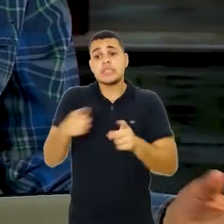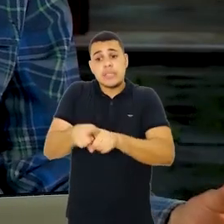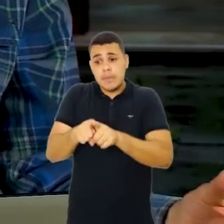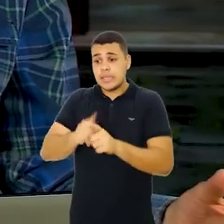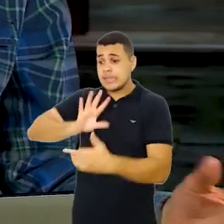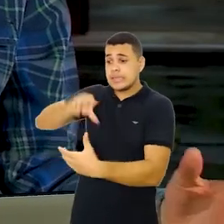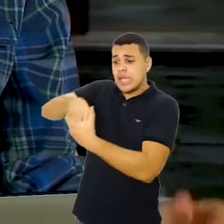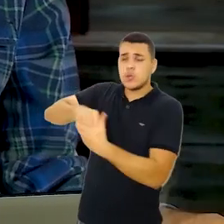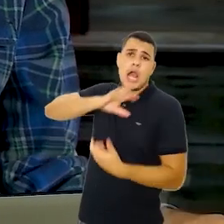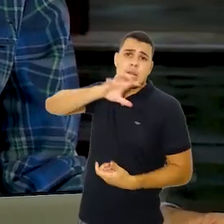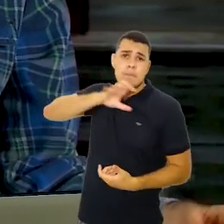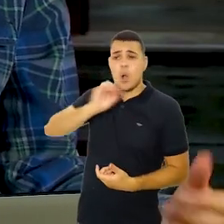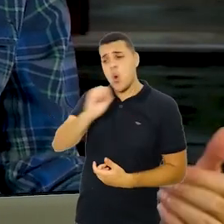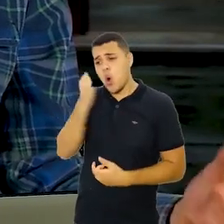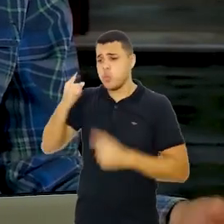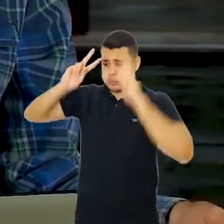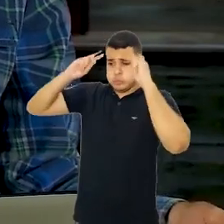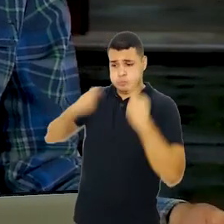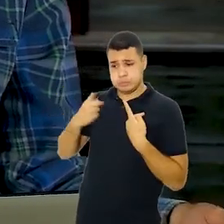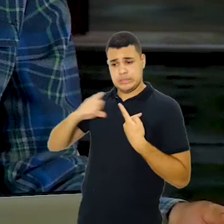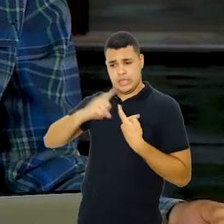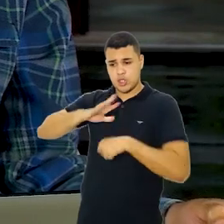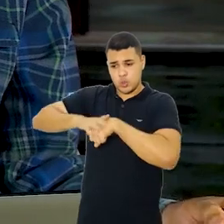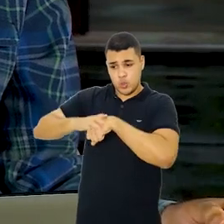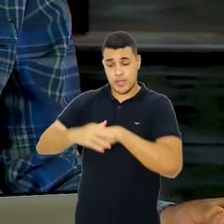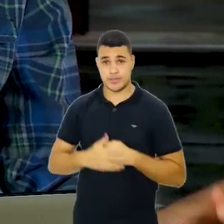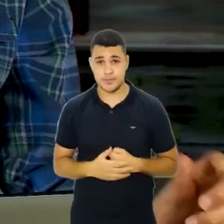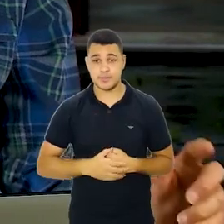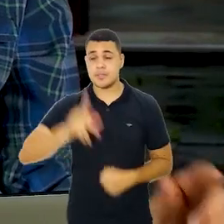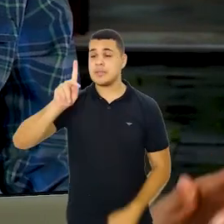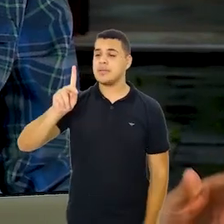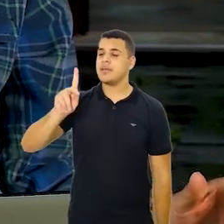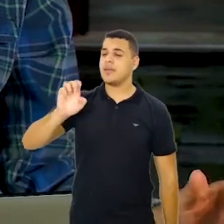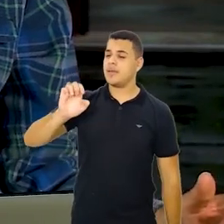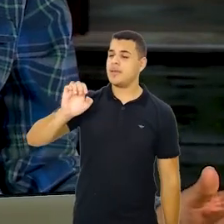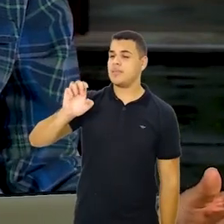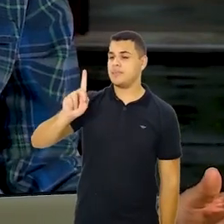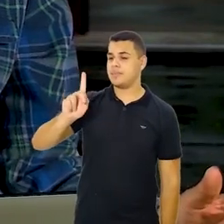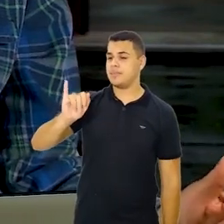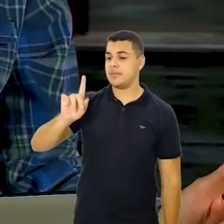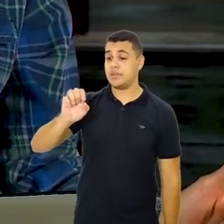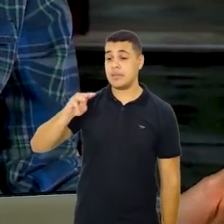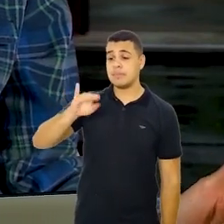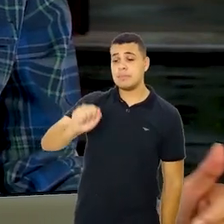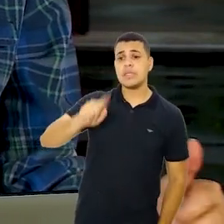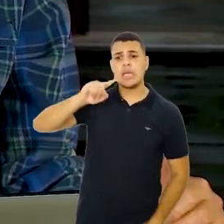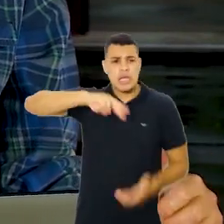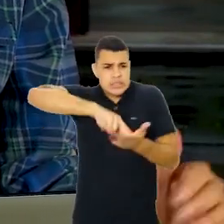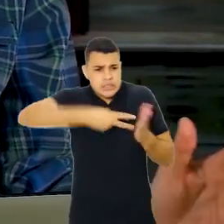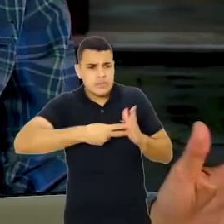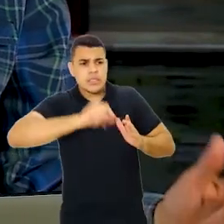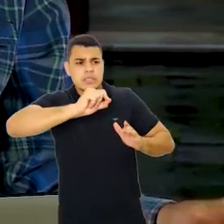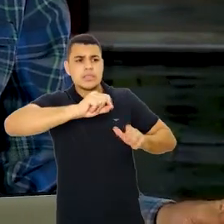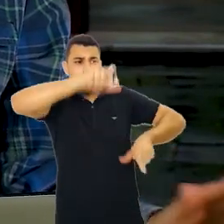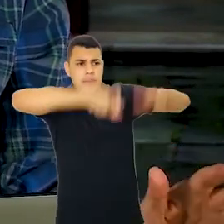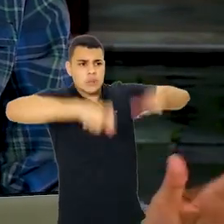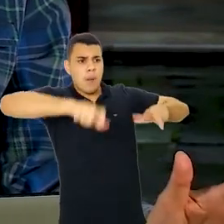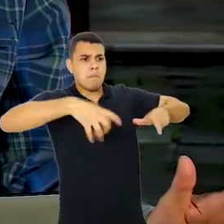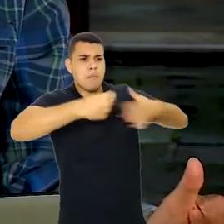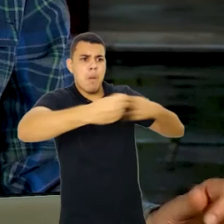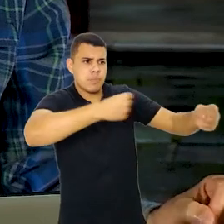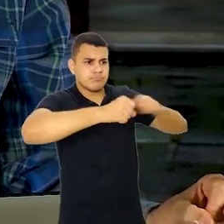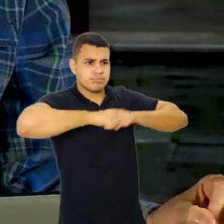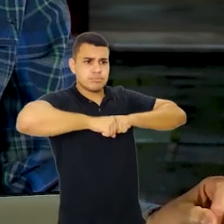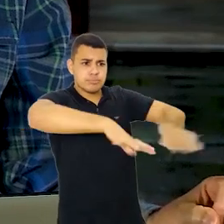existem no agente, no meio ambiente ou mesmo no hospedeiro. Muita gente acha que a epidemia é quando atinge milhares de pessoas.